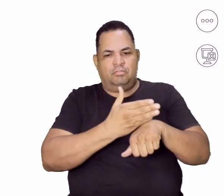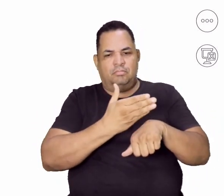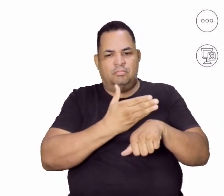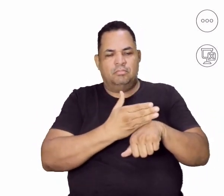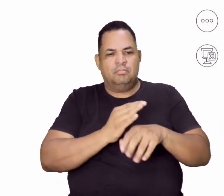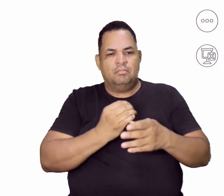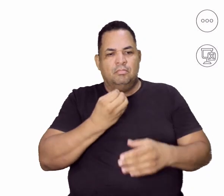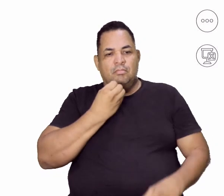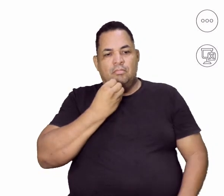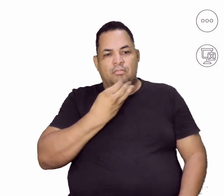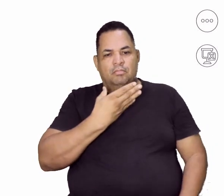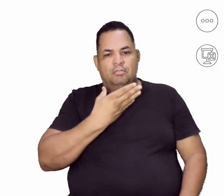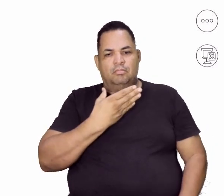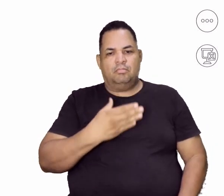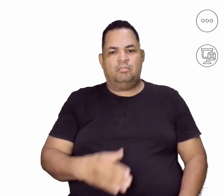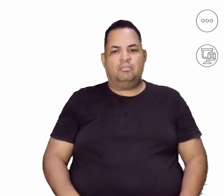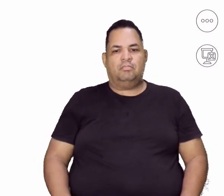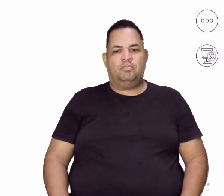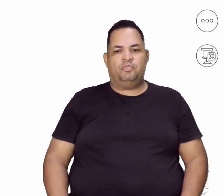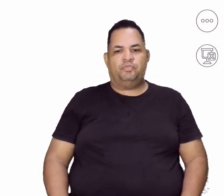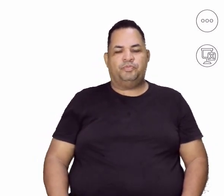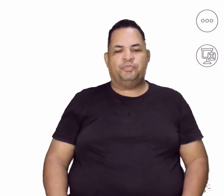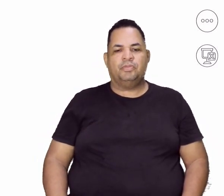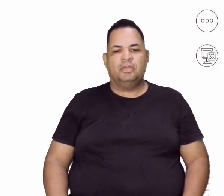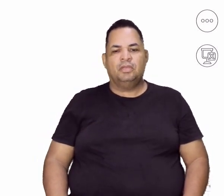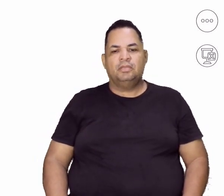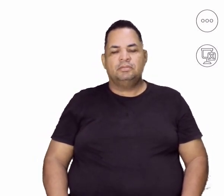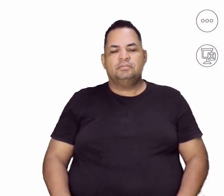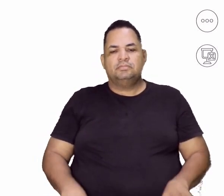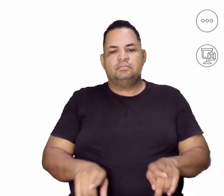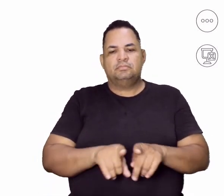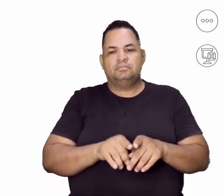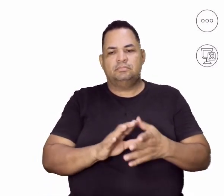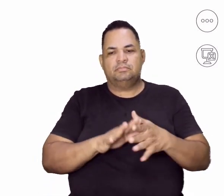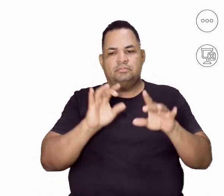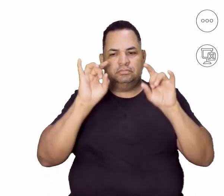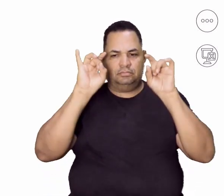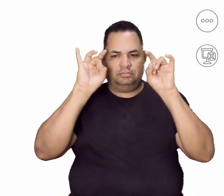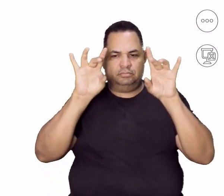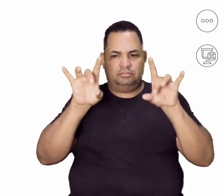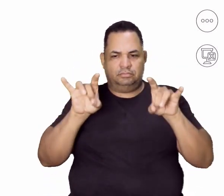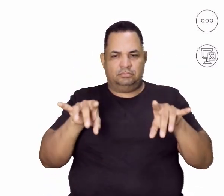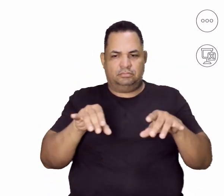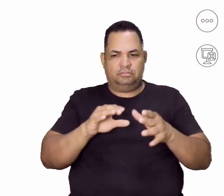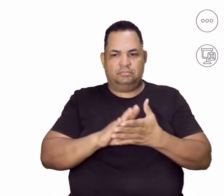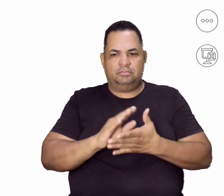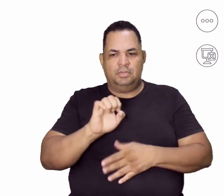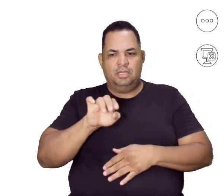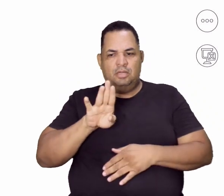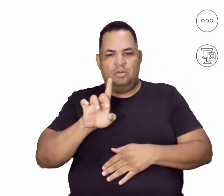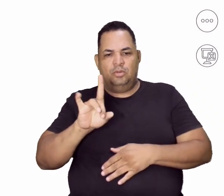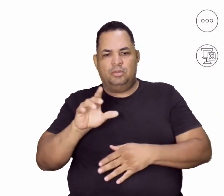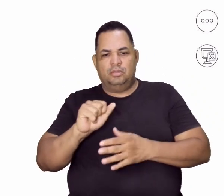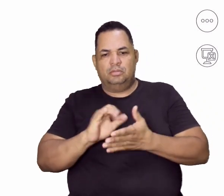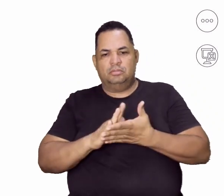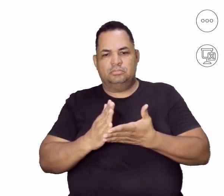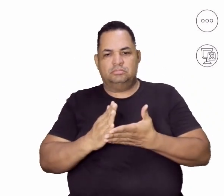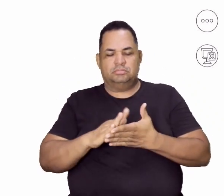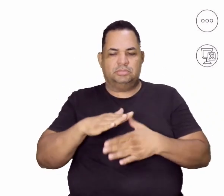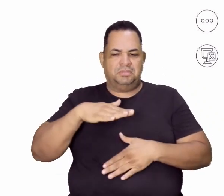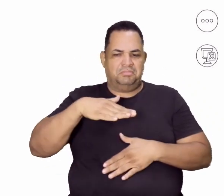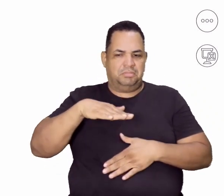sempre muito bom. Exercícios de um modo geral, em especial exercícios aeróbicos com intensidade aí